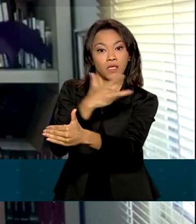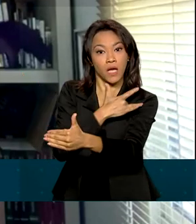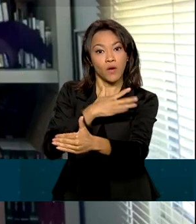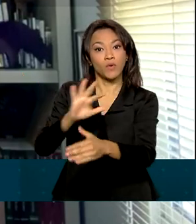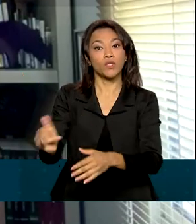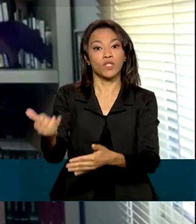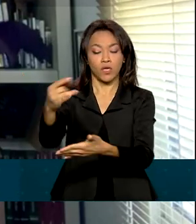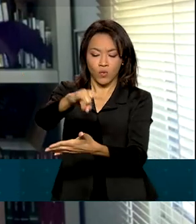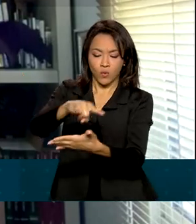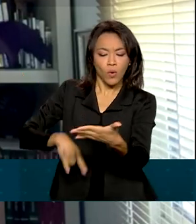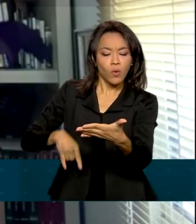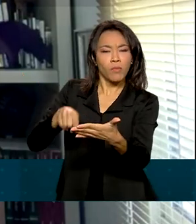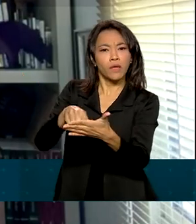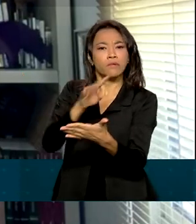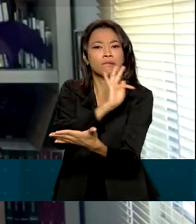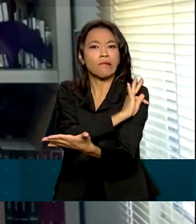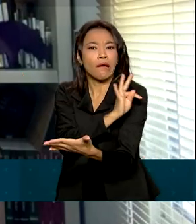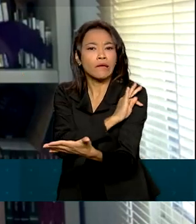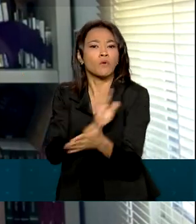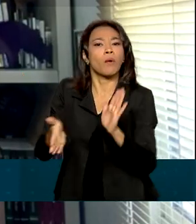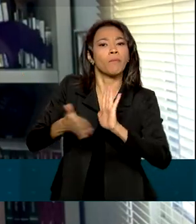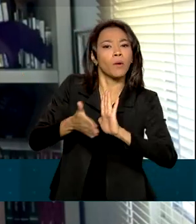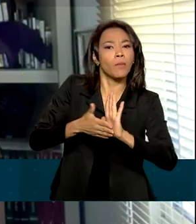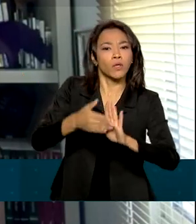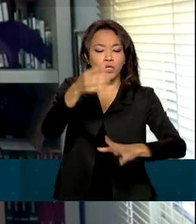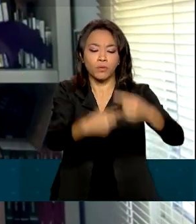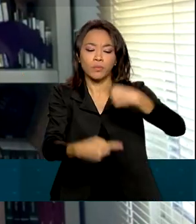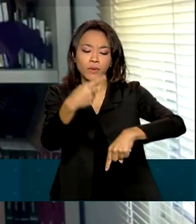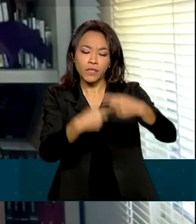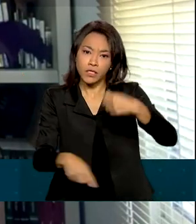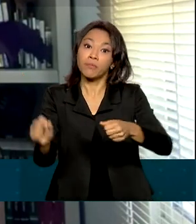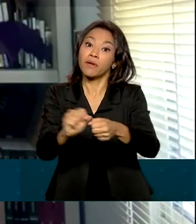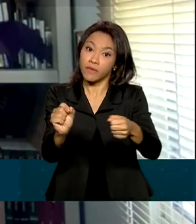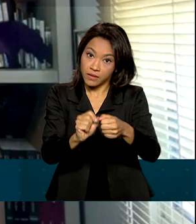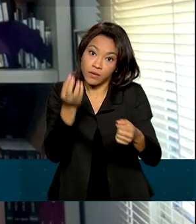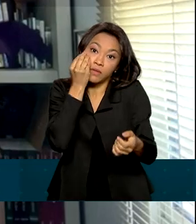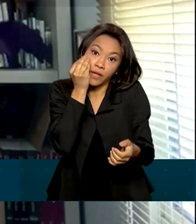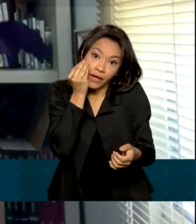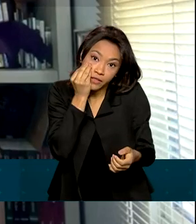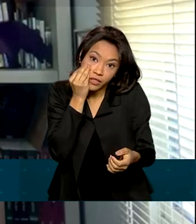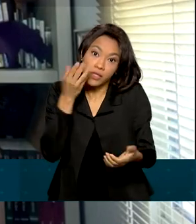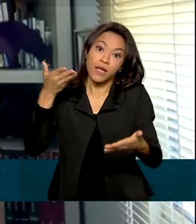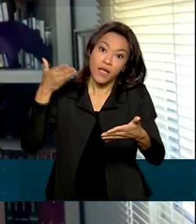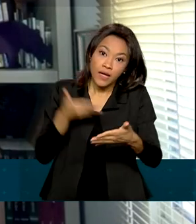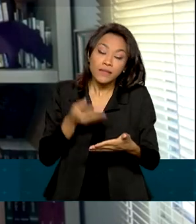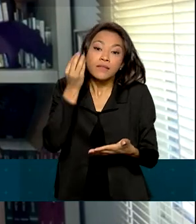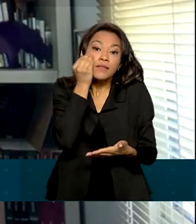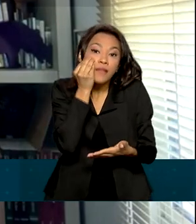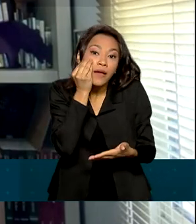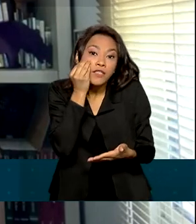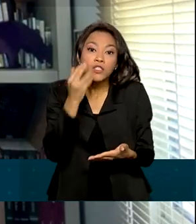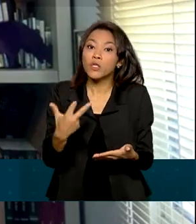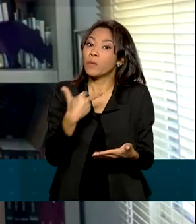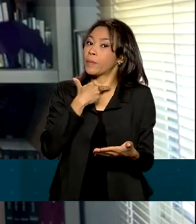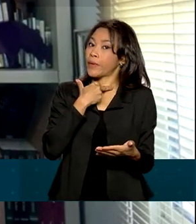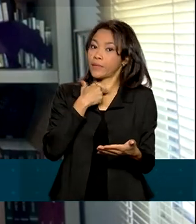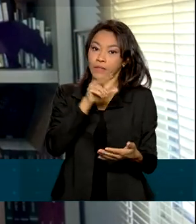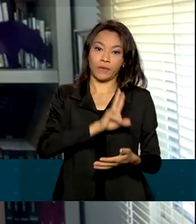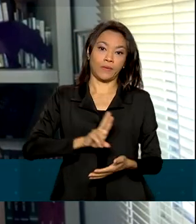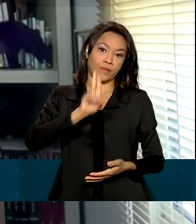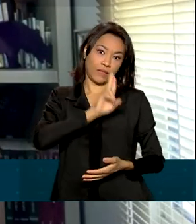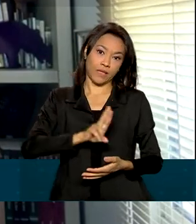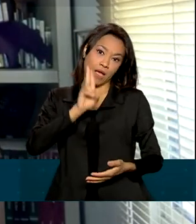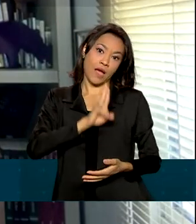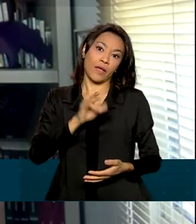técnica com proposta de política pública para a realização do exame. O autoteste não poderá ser usado, por exemplo,